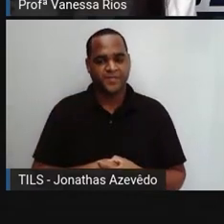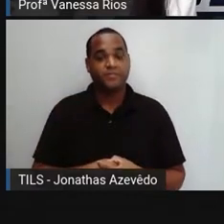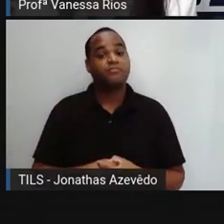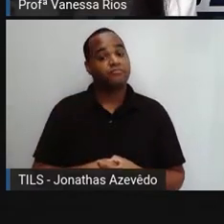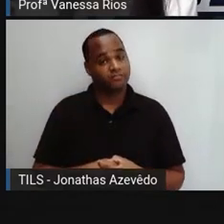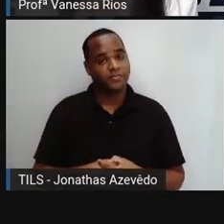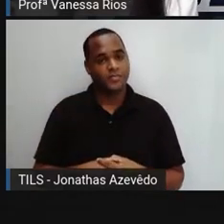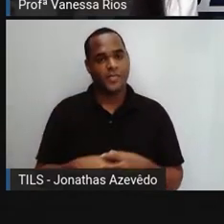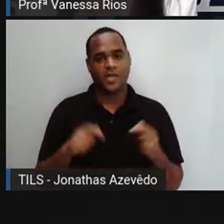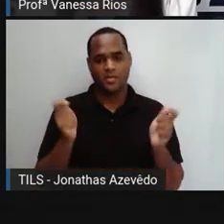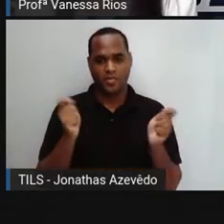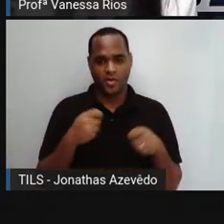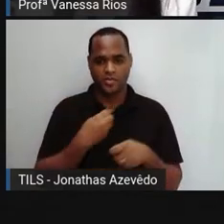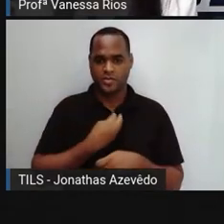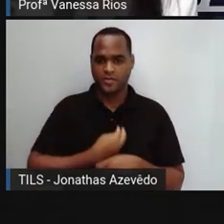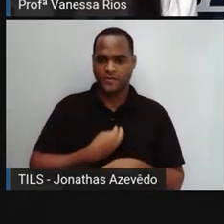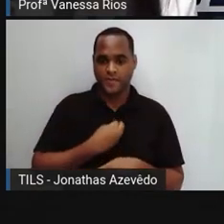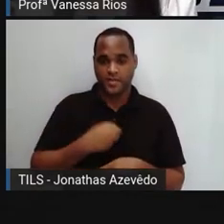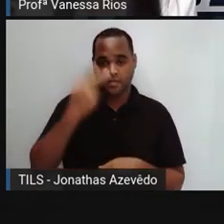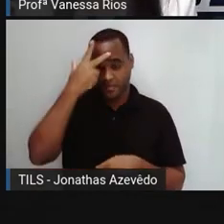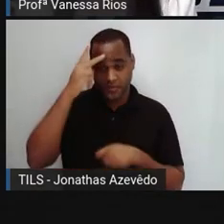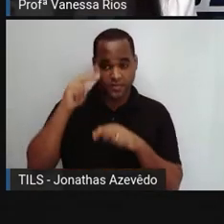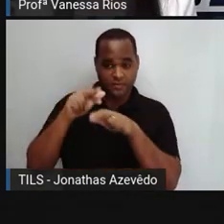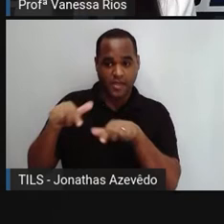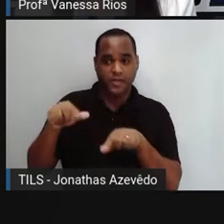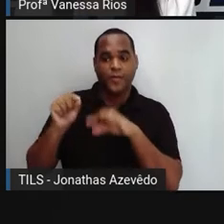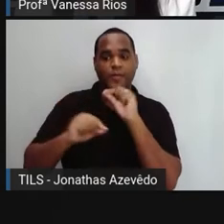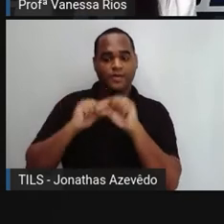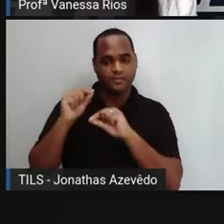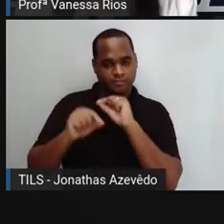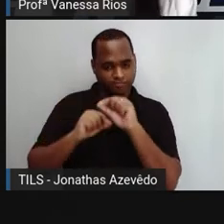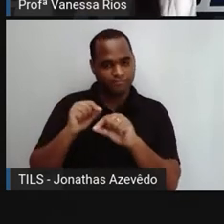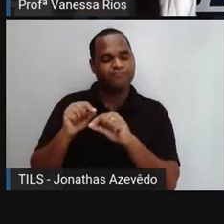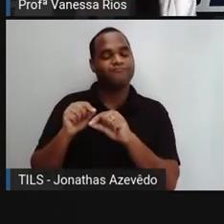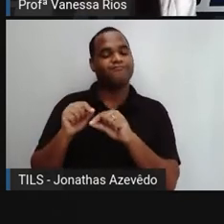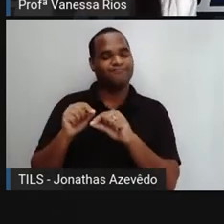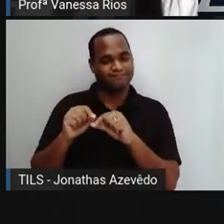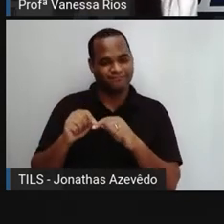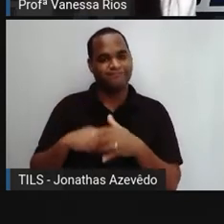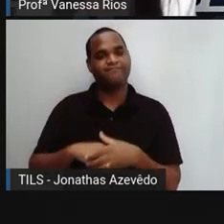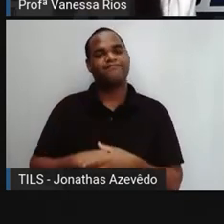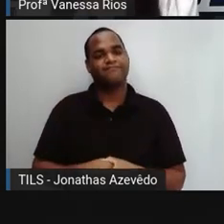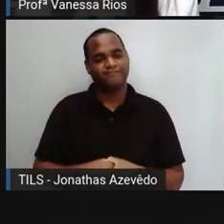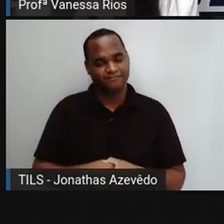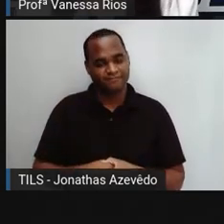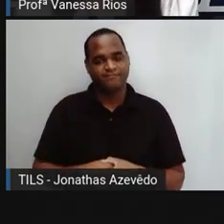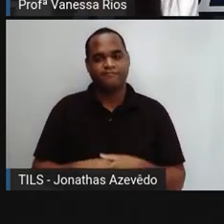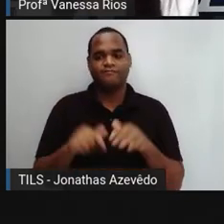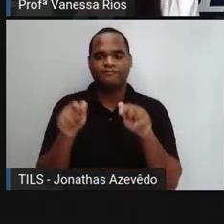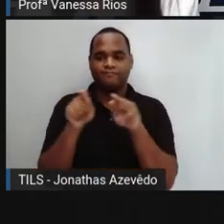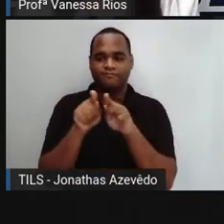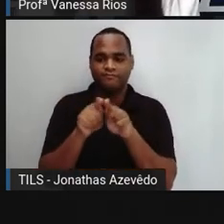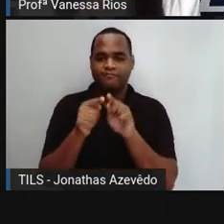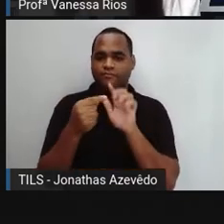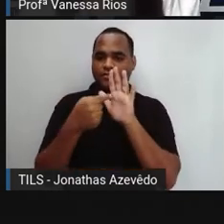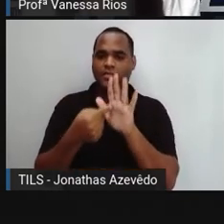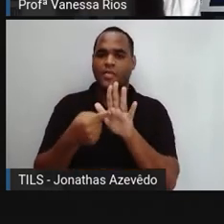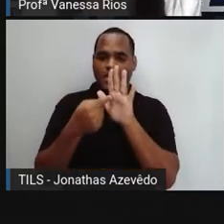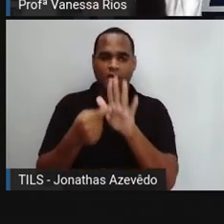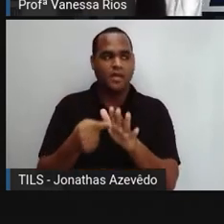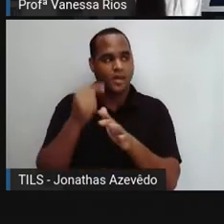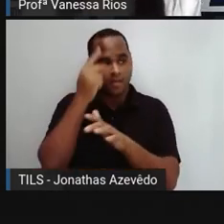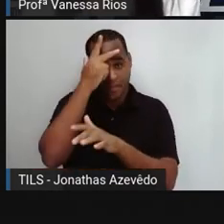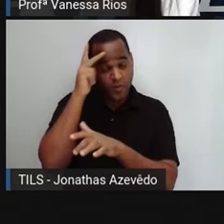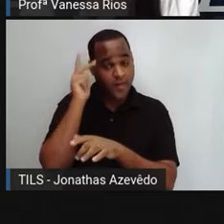Podem expressar cotidianos das pessoas. Isso mesmo, não é? Podem aí retratar as formas de